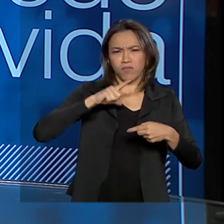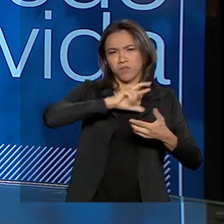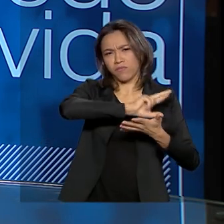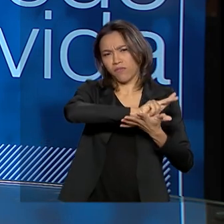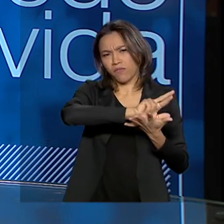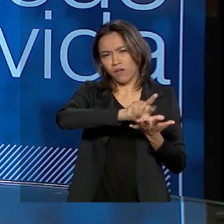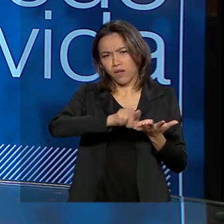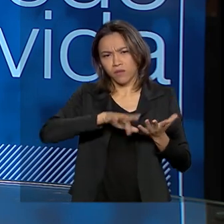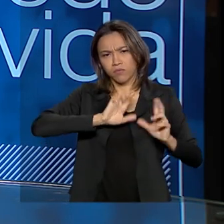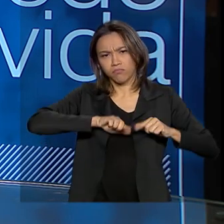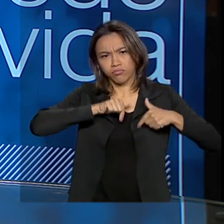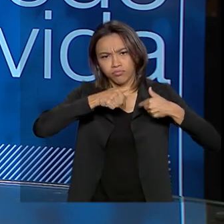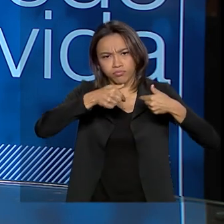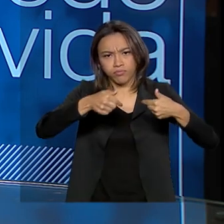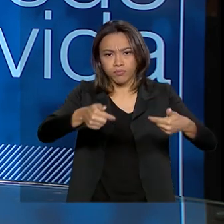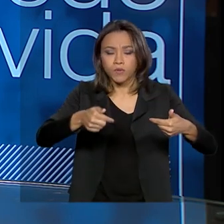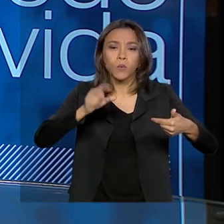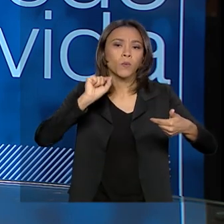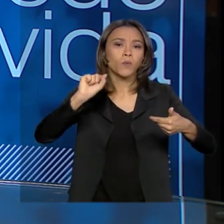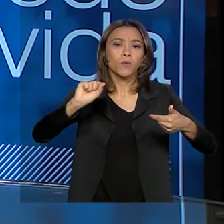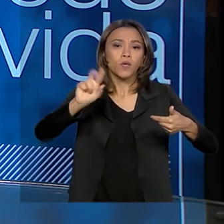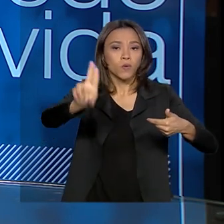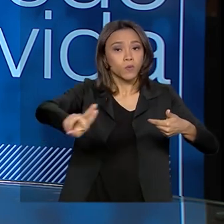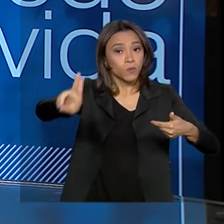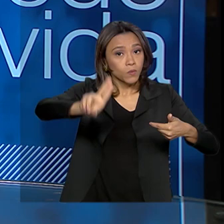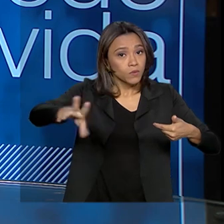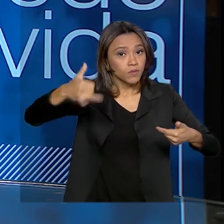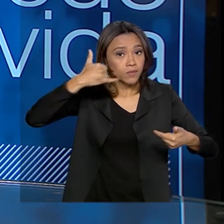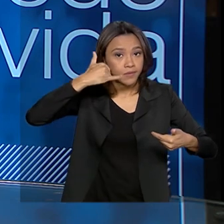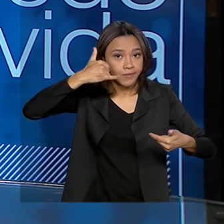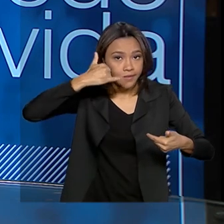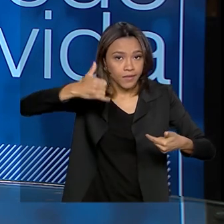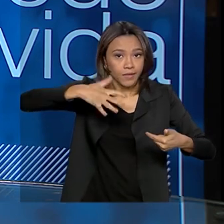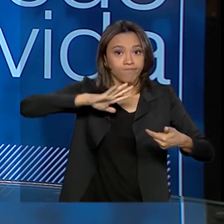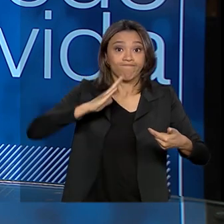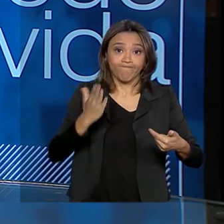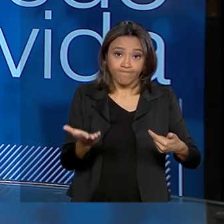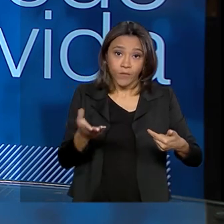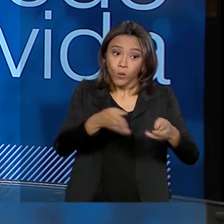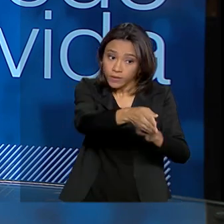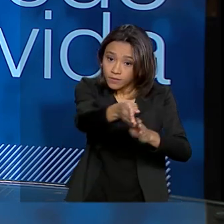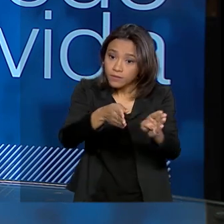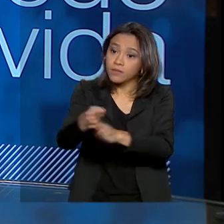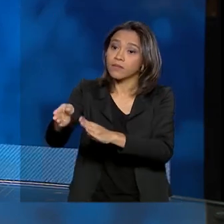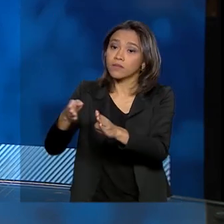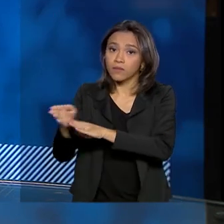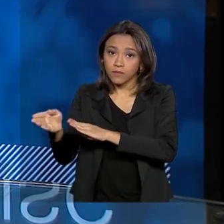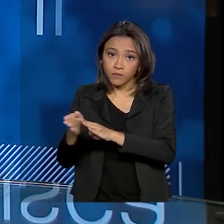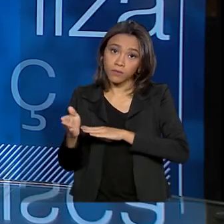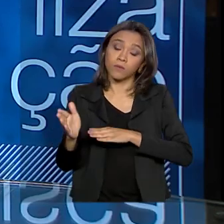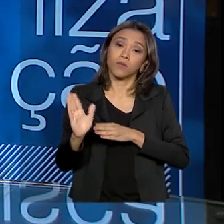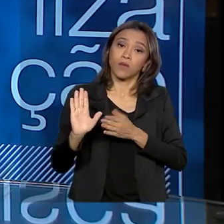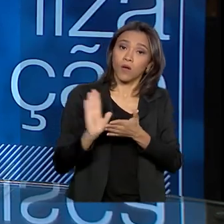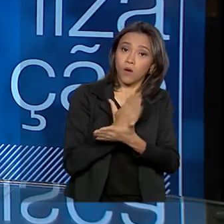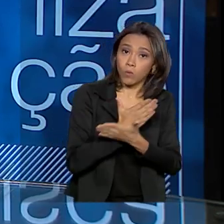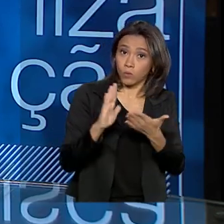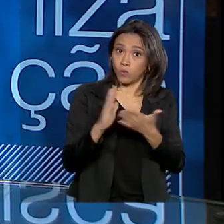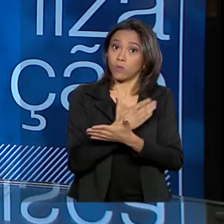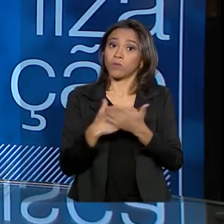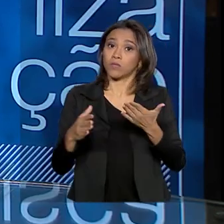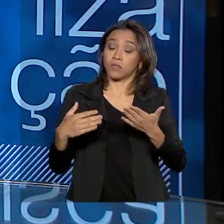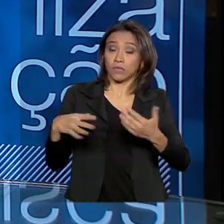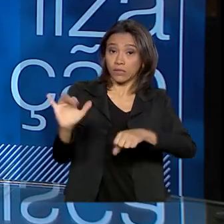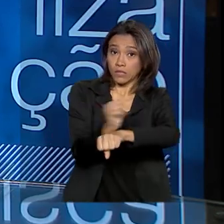com a questão do uso de celular, orientando em algumas ações punitivas,